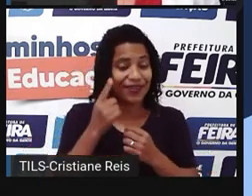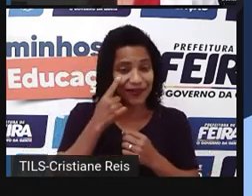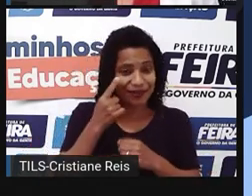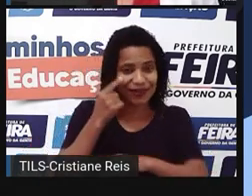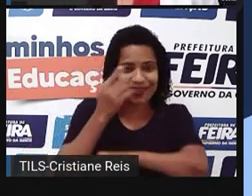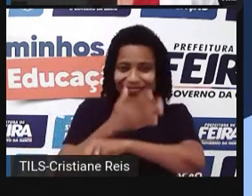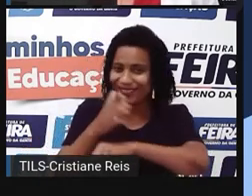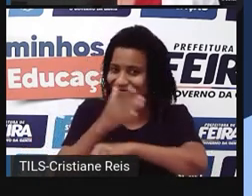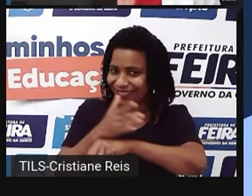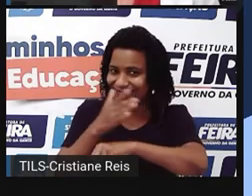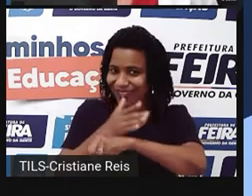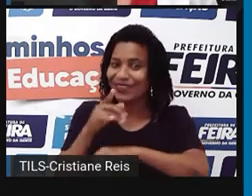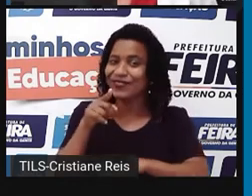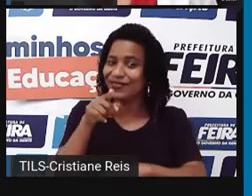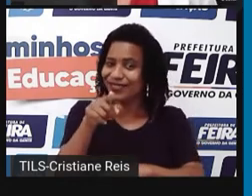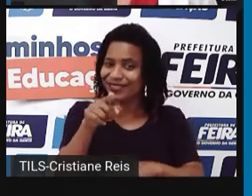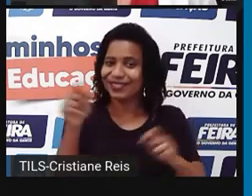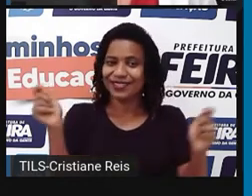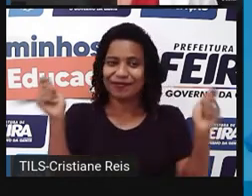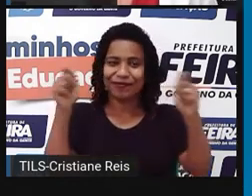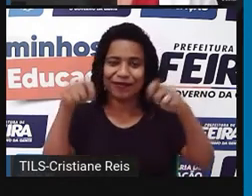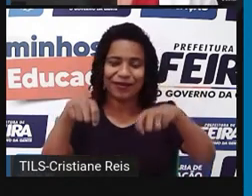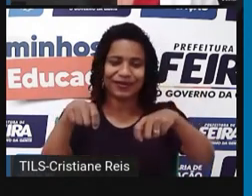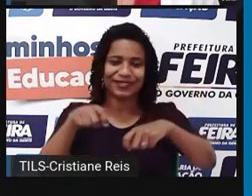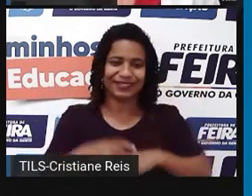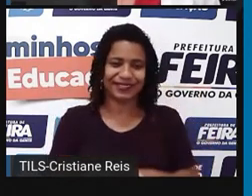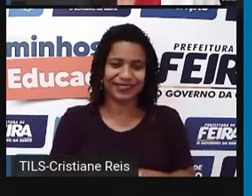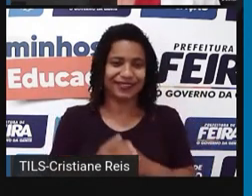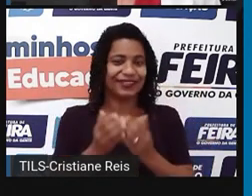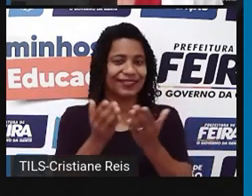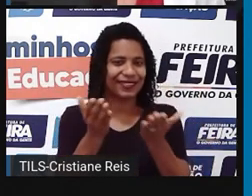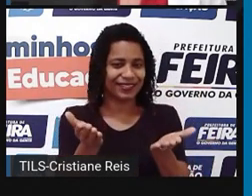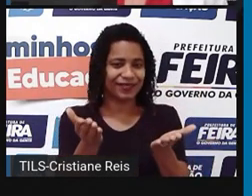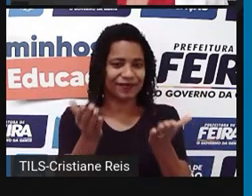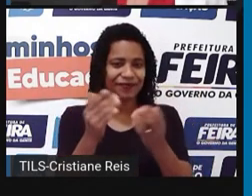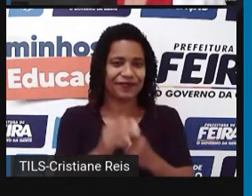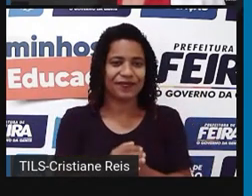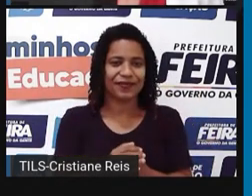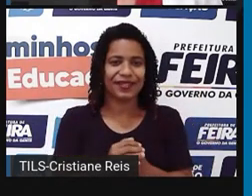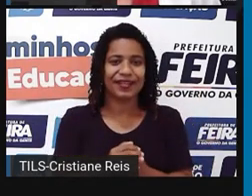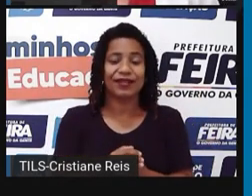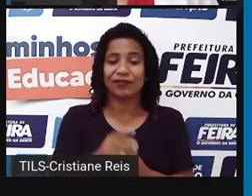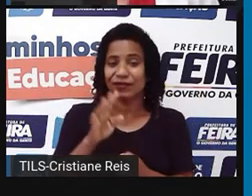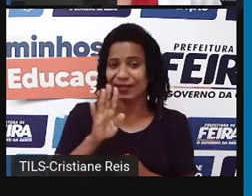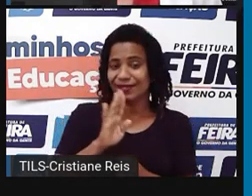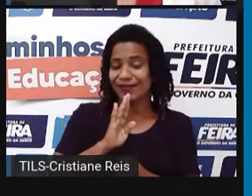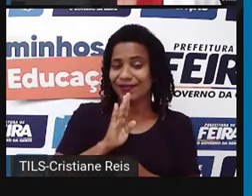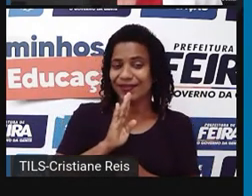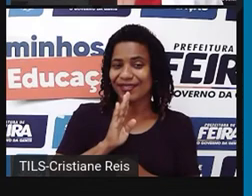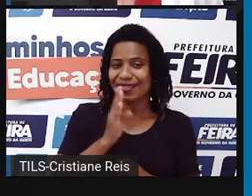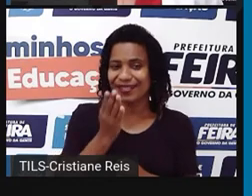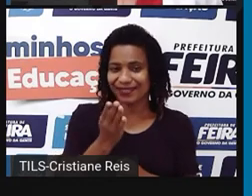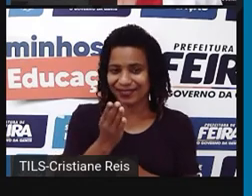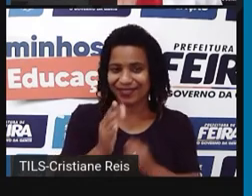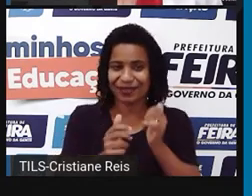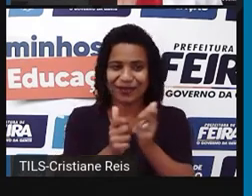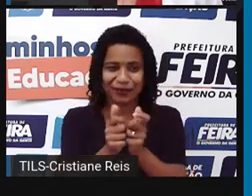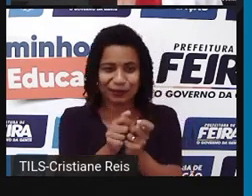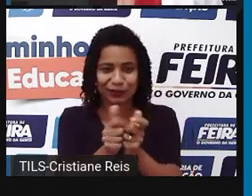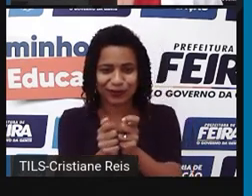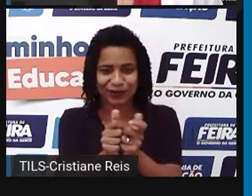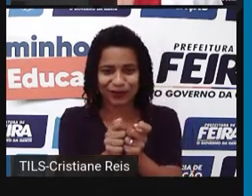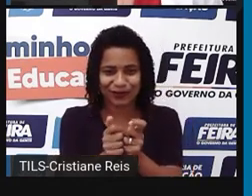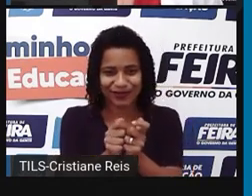porque você é capaz. E deixo para vocês esse desafio. Já que vocês já conhecem o Interland Game